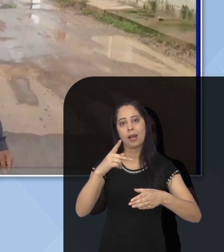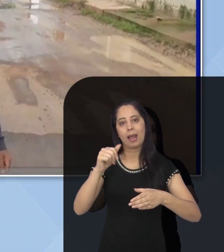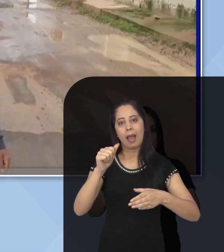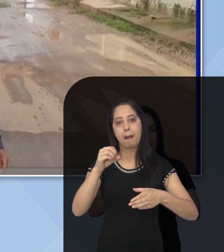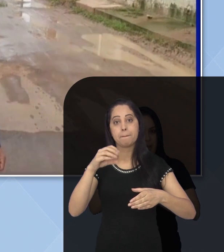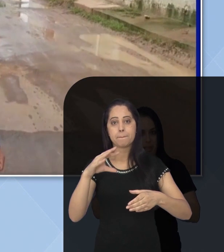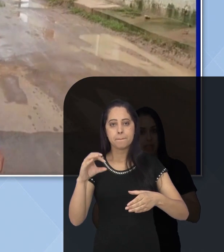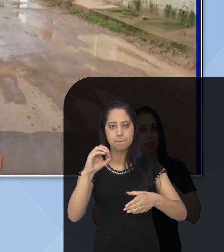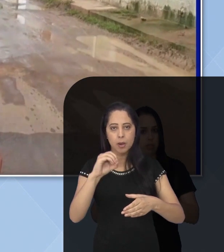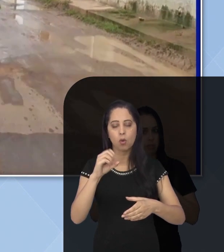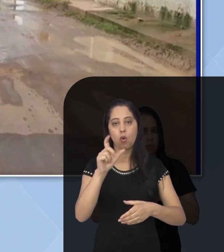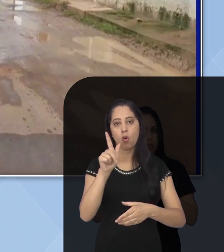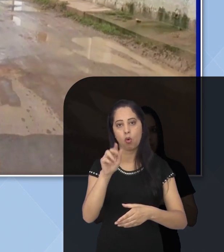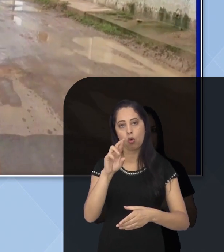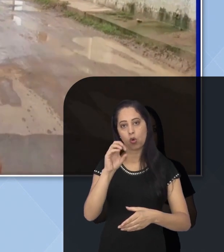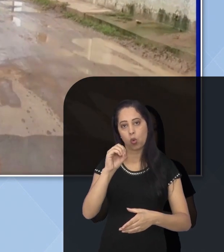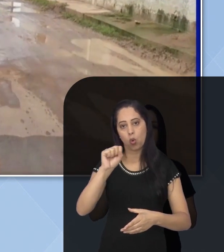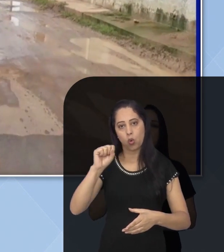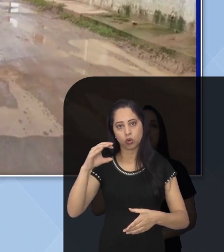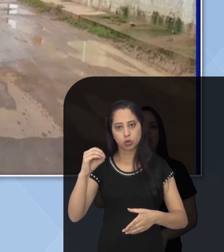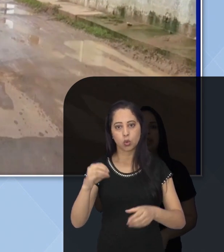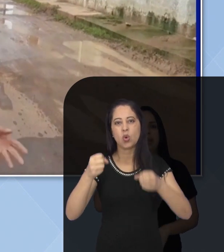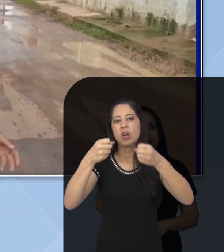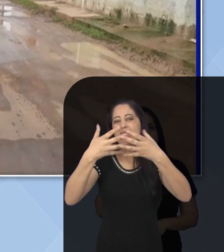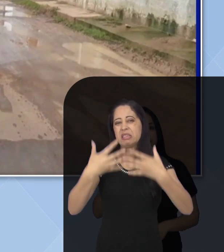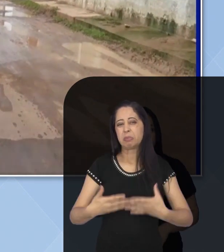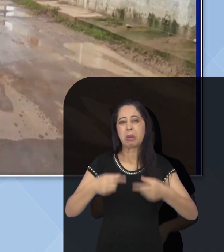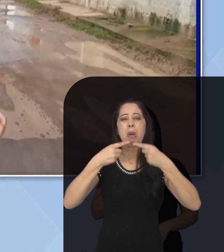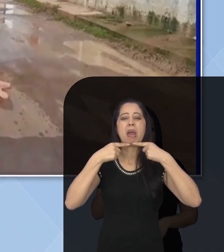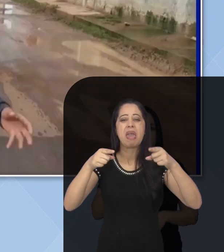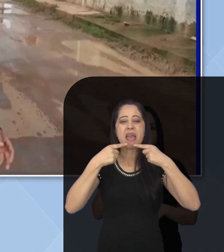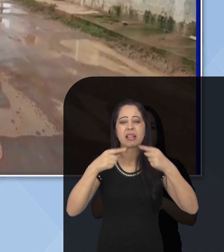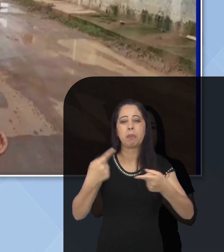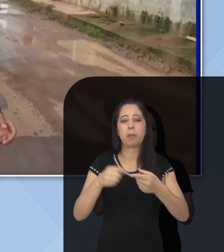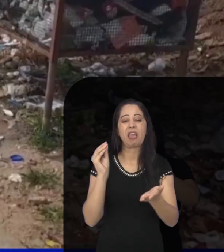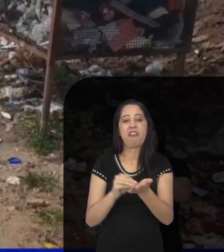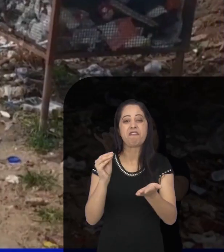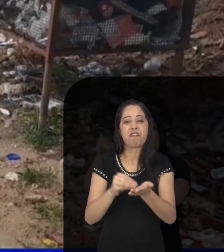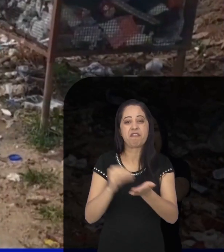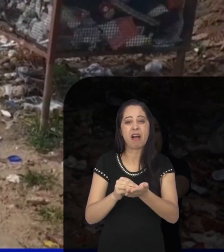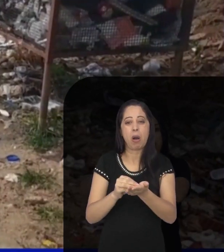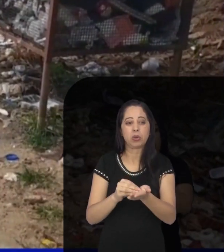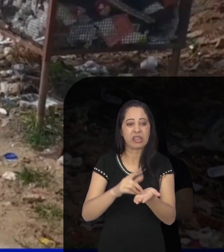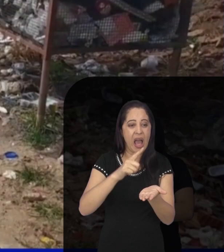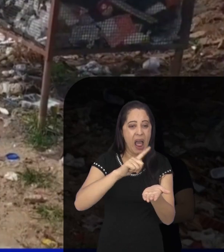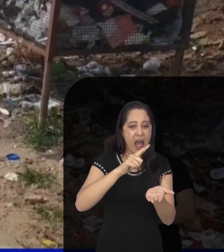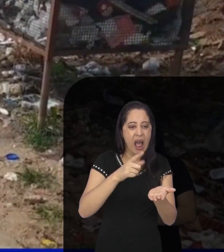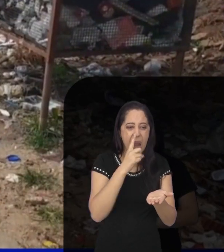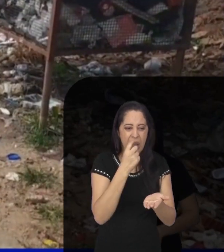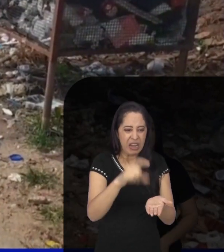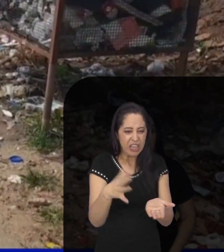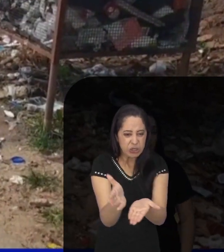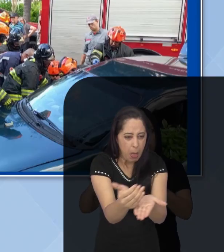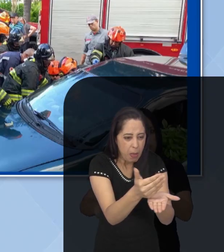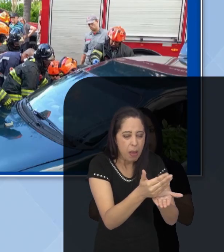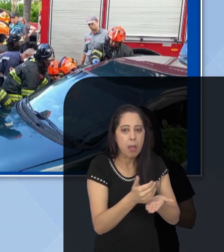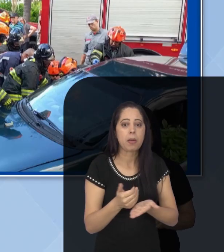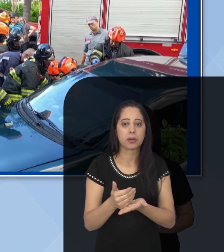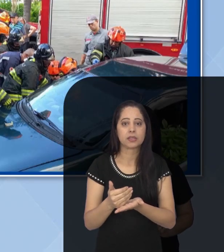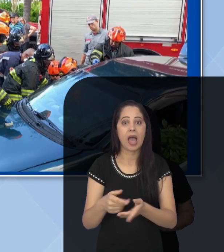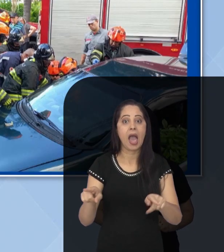Grosso que reclamou de problemas de infraestrutura, como buracos, falta de asfalto, linhas de ônibus e acúmulo de lixo.